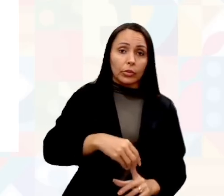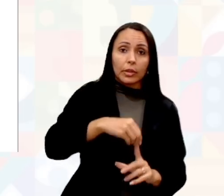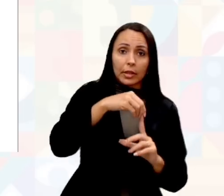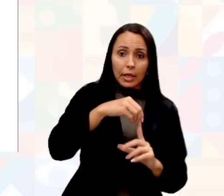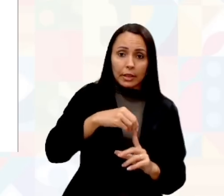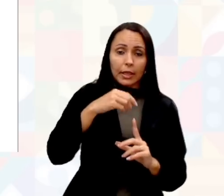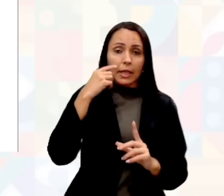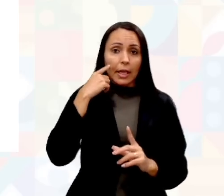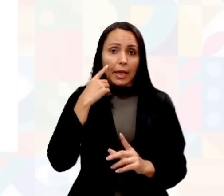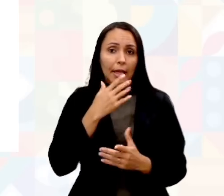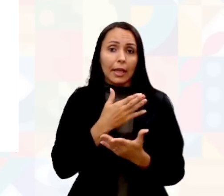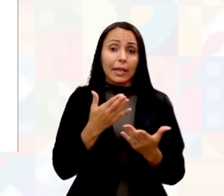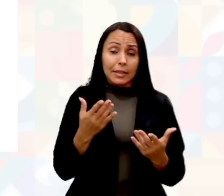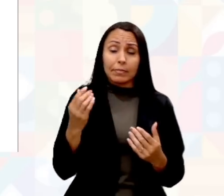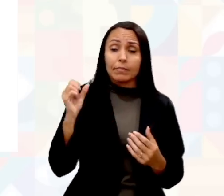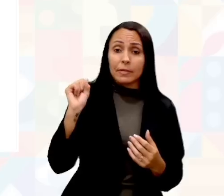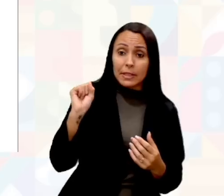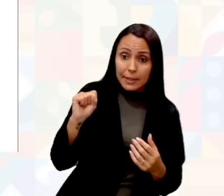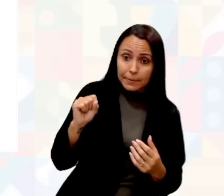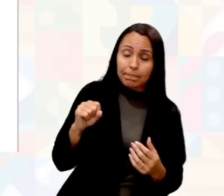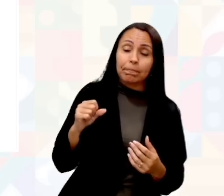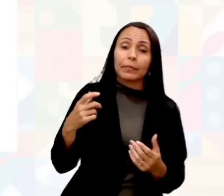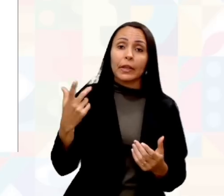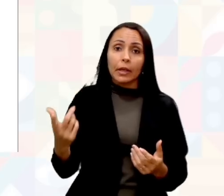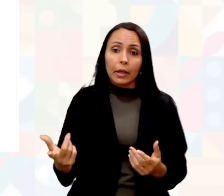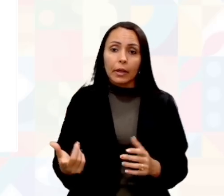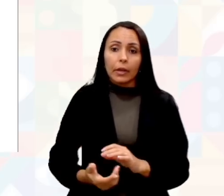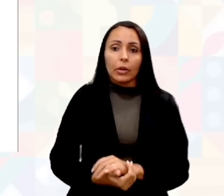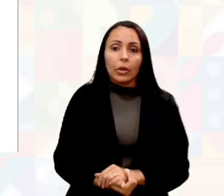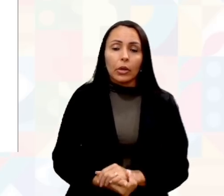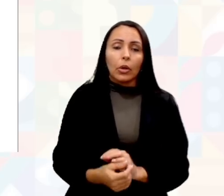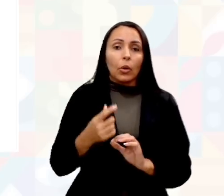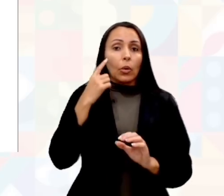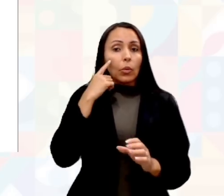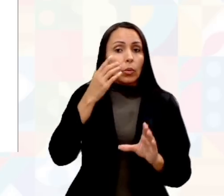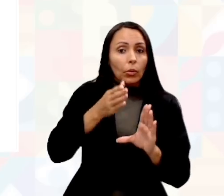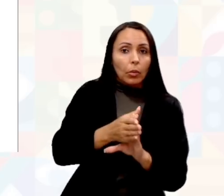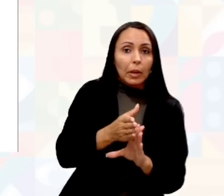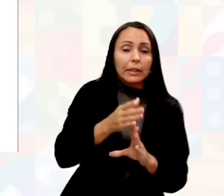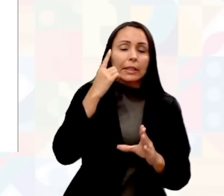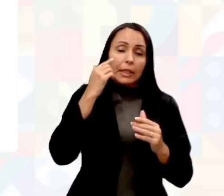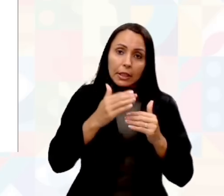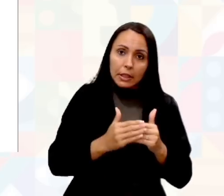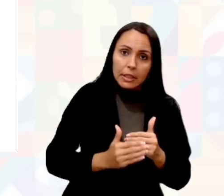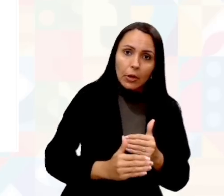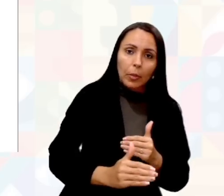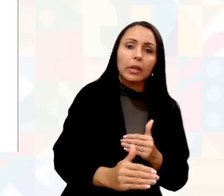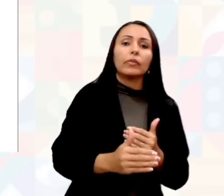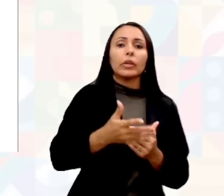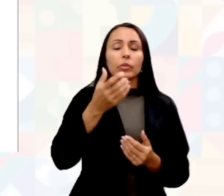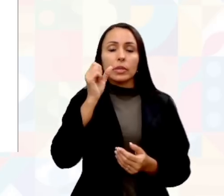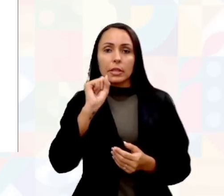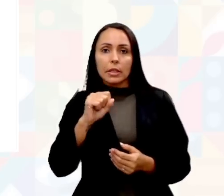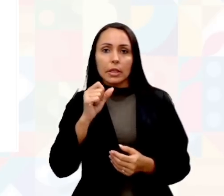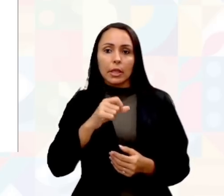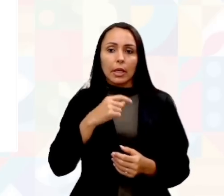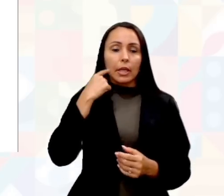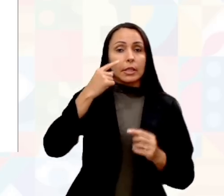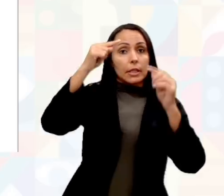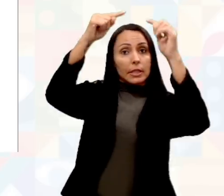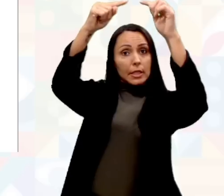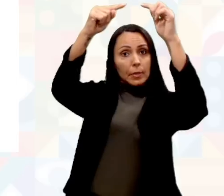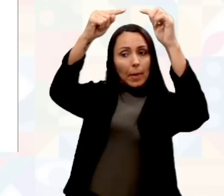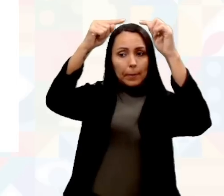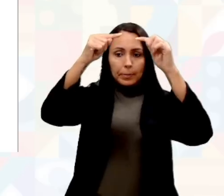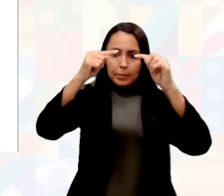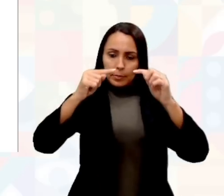verticalizada. As ações, o comando, tendencialmente vem de cima para baixo, ou seja, vem